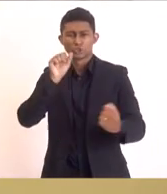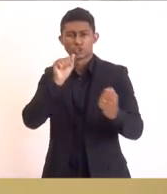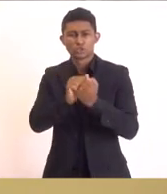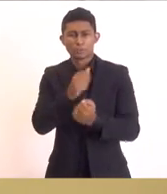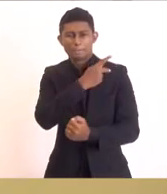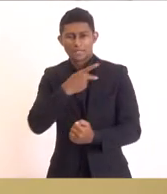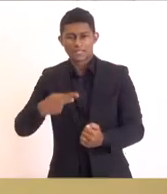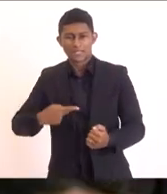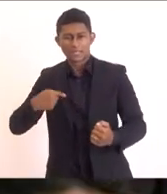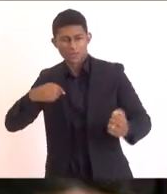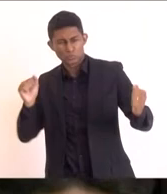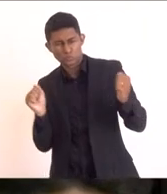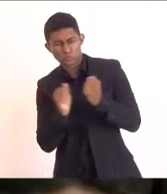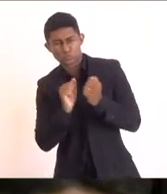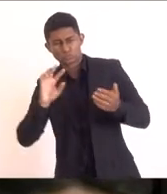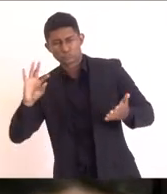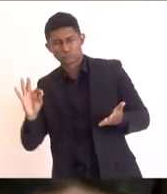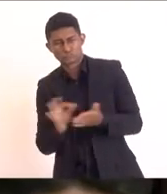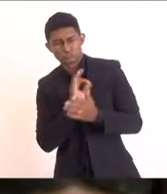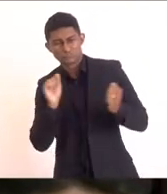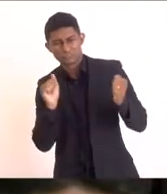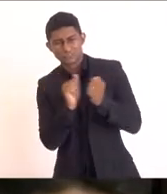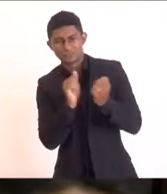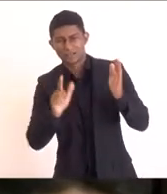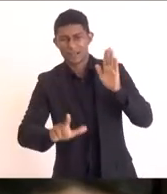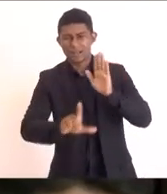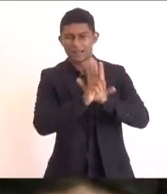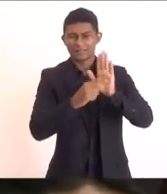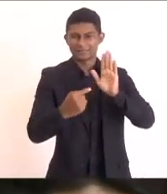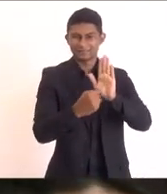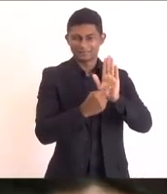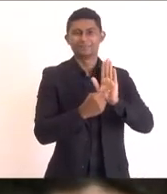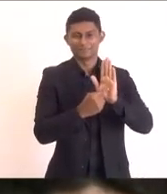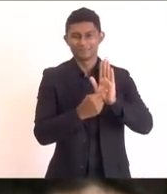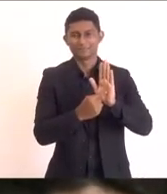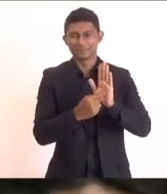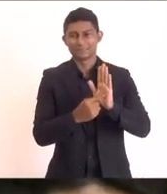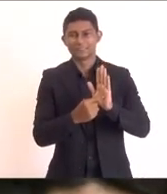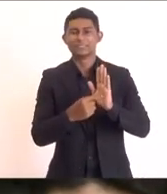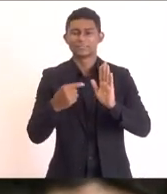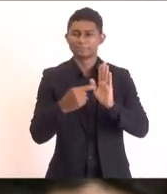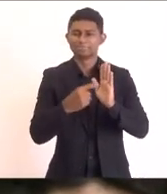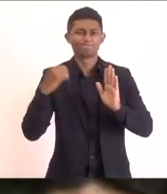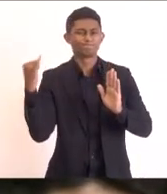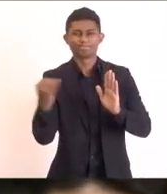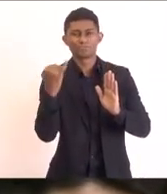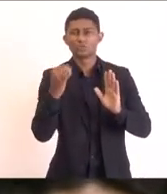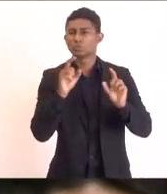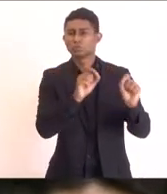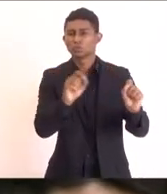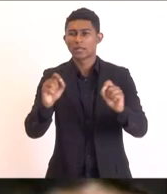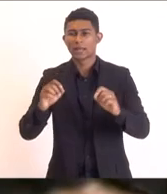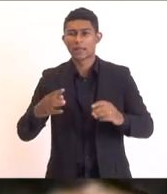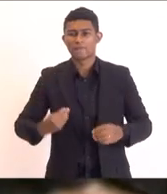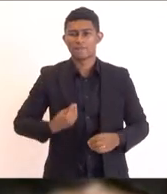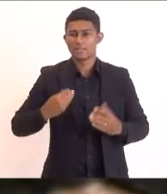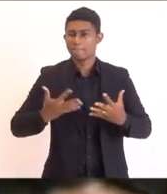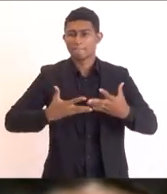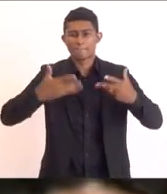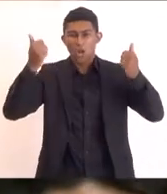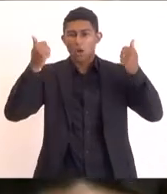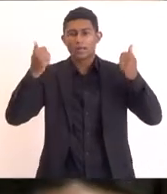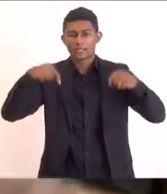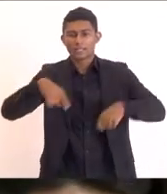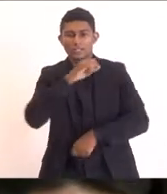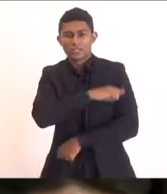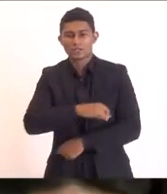o prazer de ser coautor nessa lei feita por ele nesse passo fundamental para a melhoria de qualidade de vida do nosso estado do Rio de Janeiro